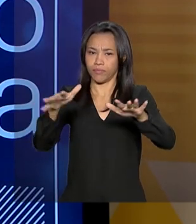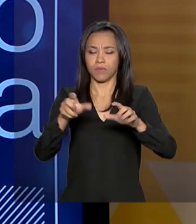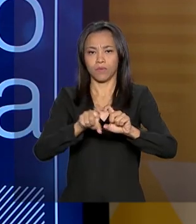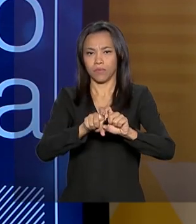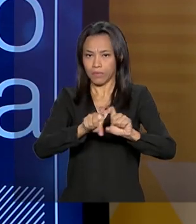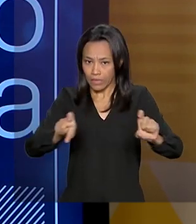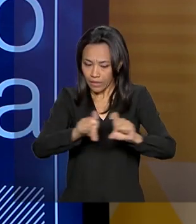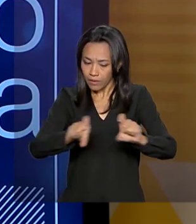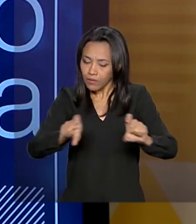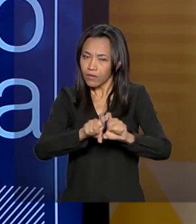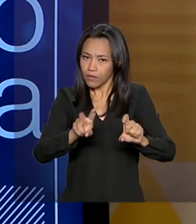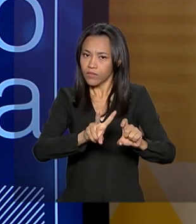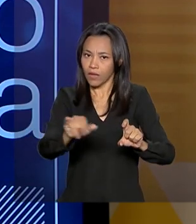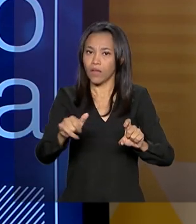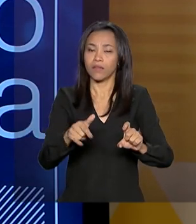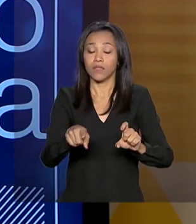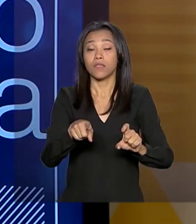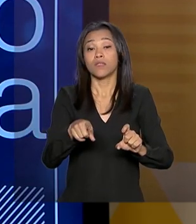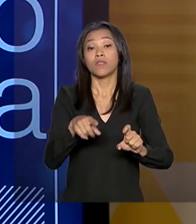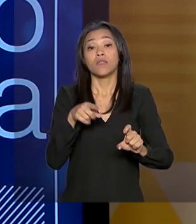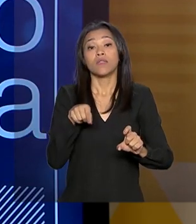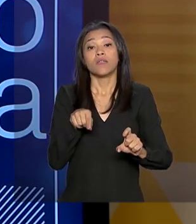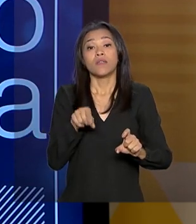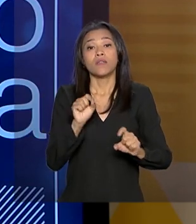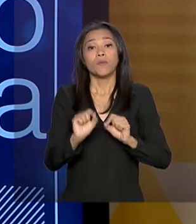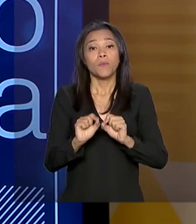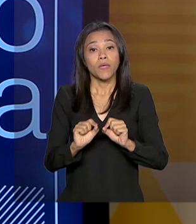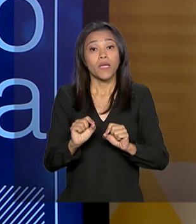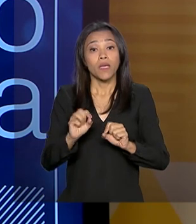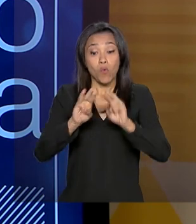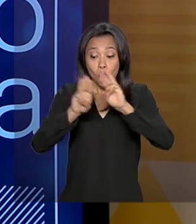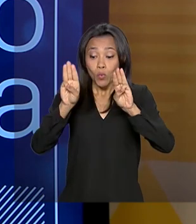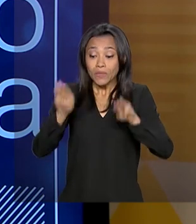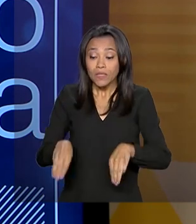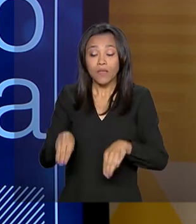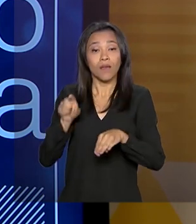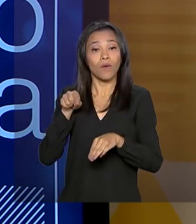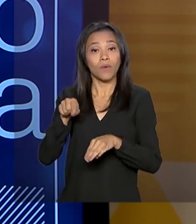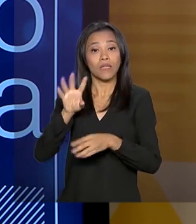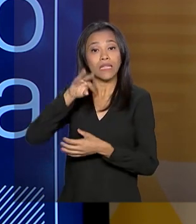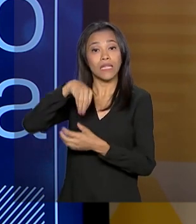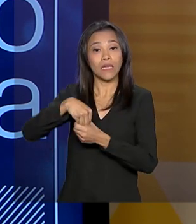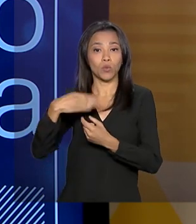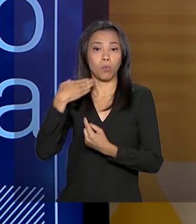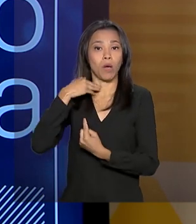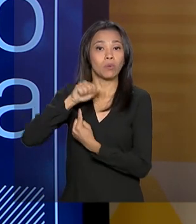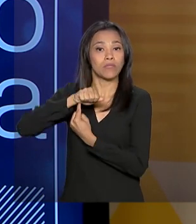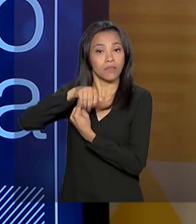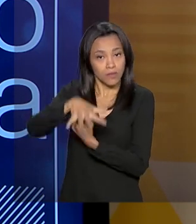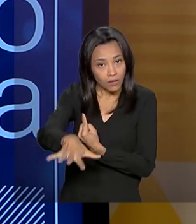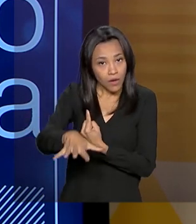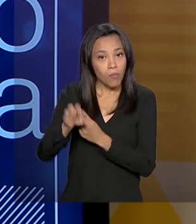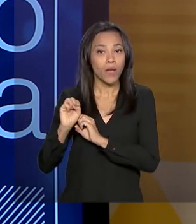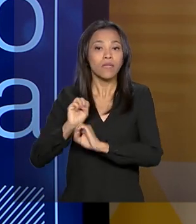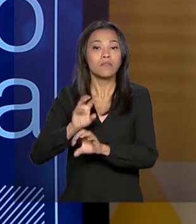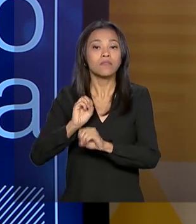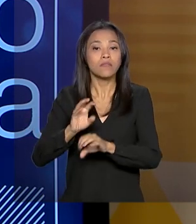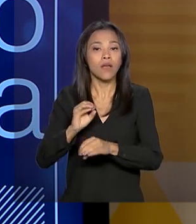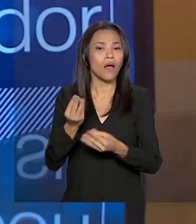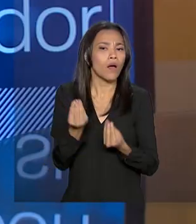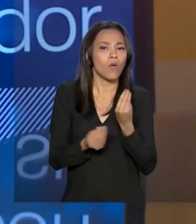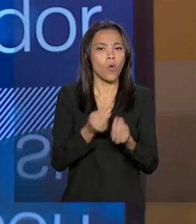patrocinaremos, através do CFDD, um museu econômico dentro do Banco Central para a educação financeira das pessoas.